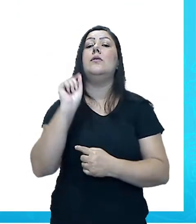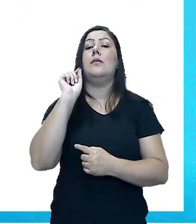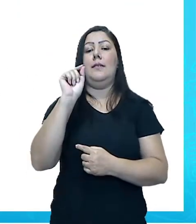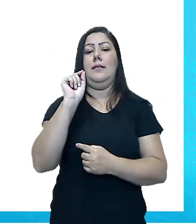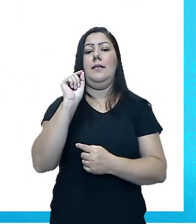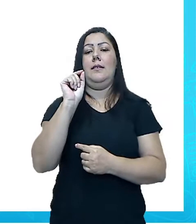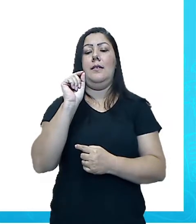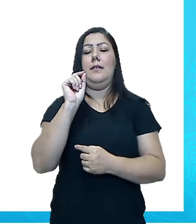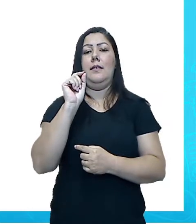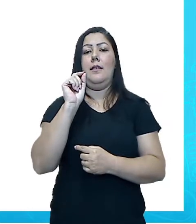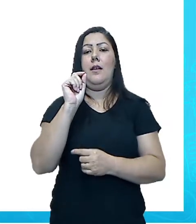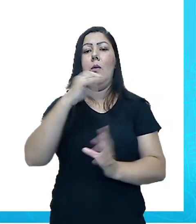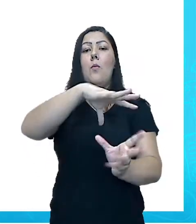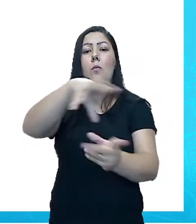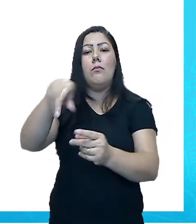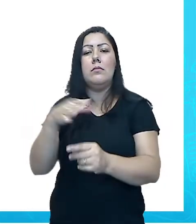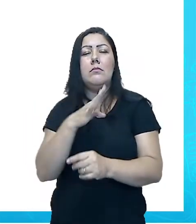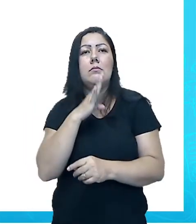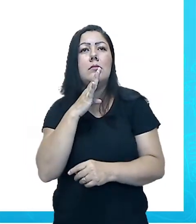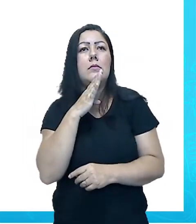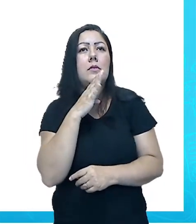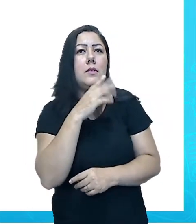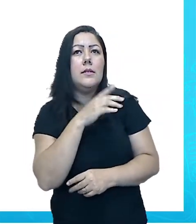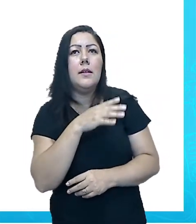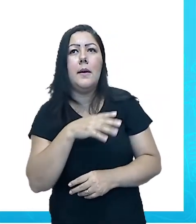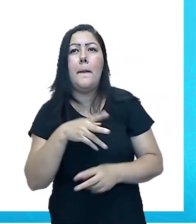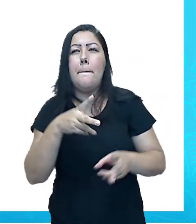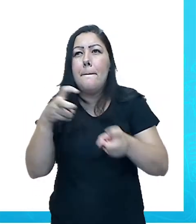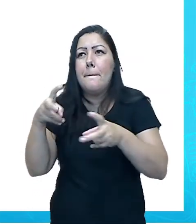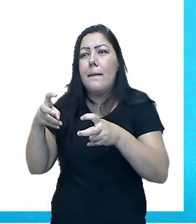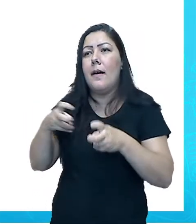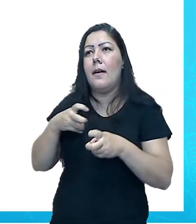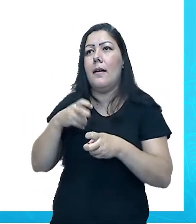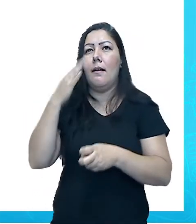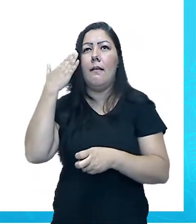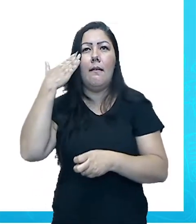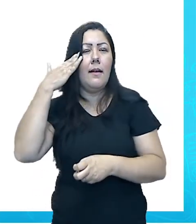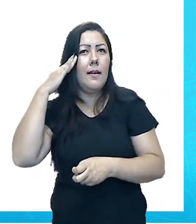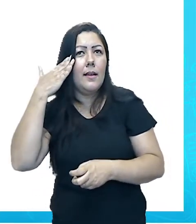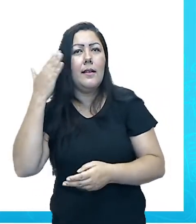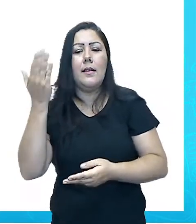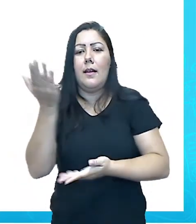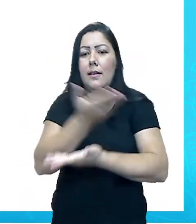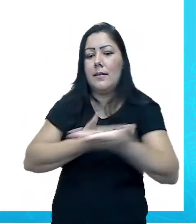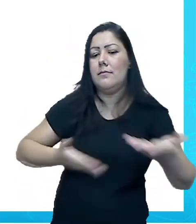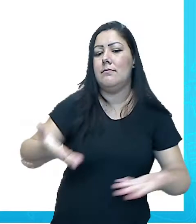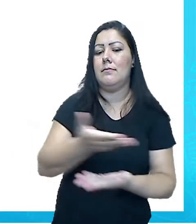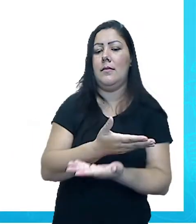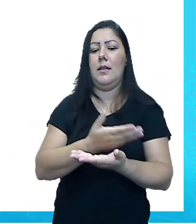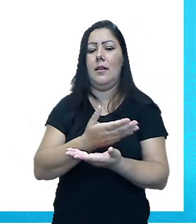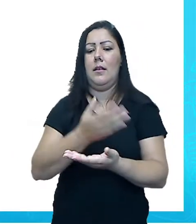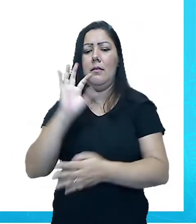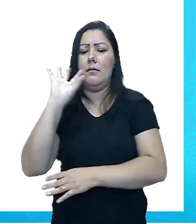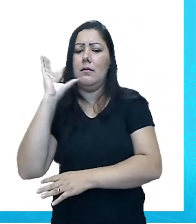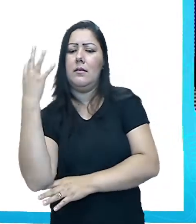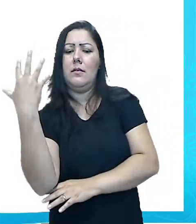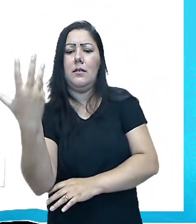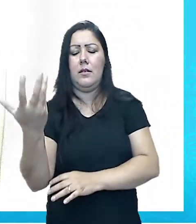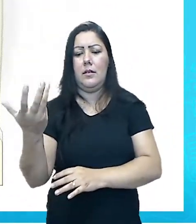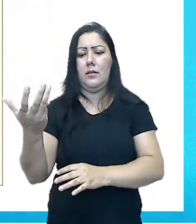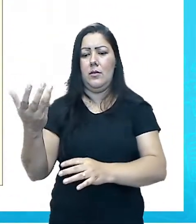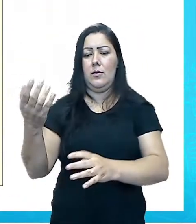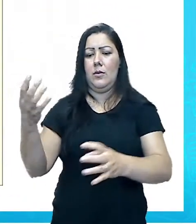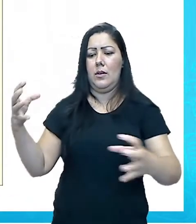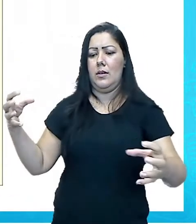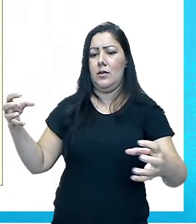as sociedades. Como que essa sociedade se relaciona com a natureza? Por quê? Porque quando nós